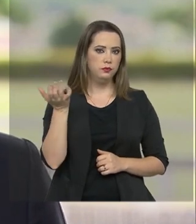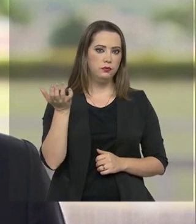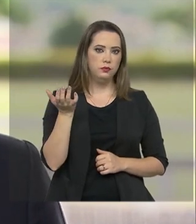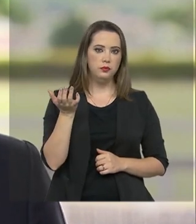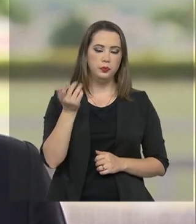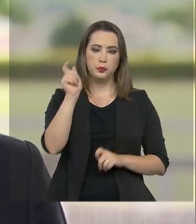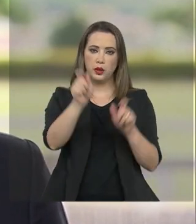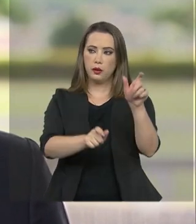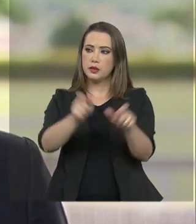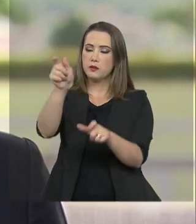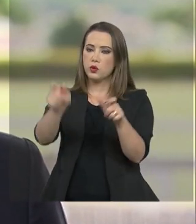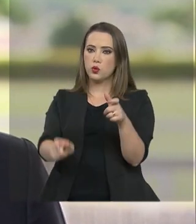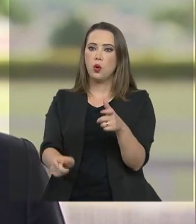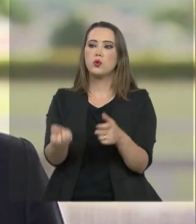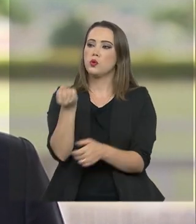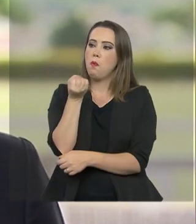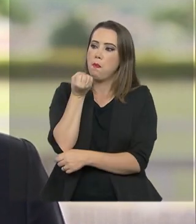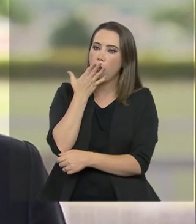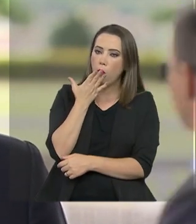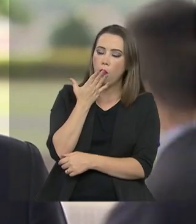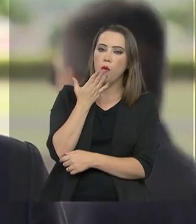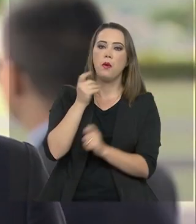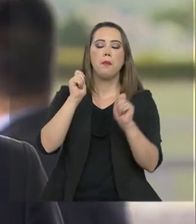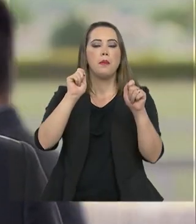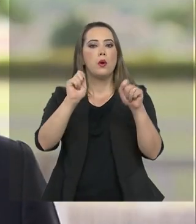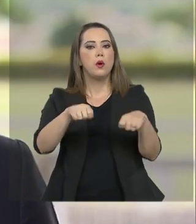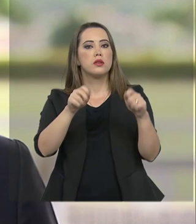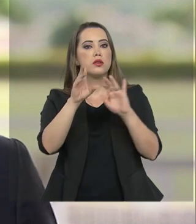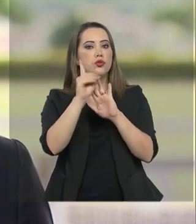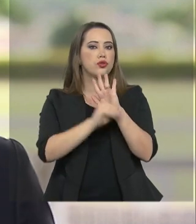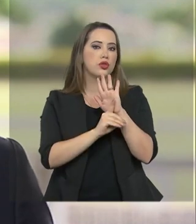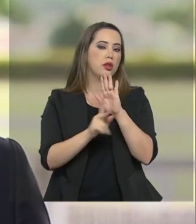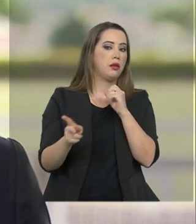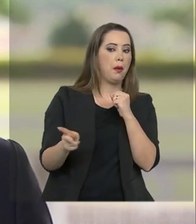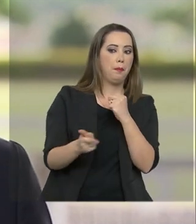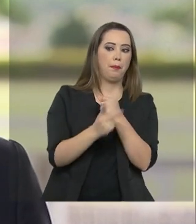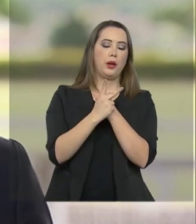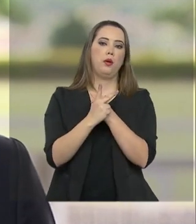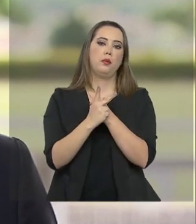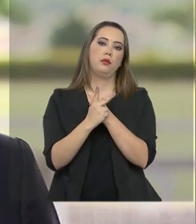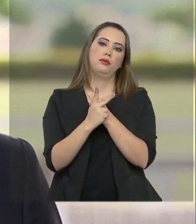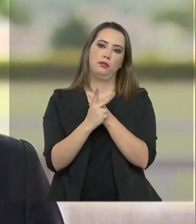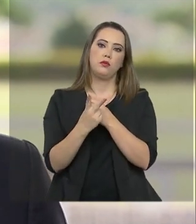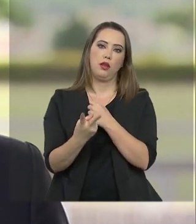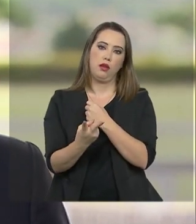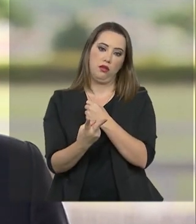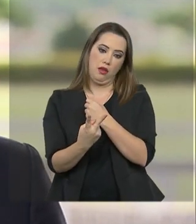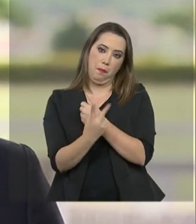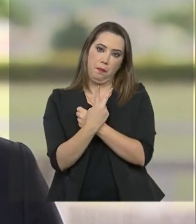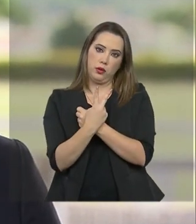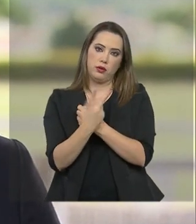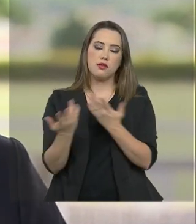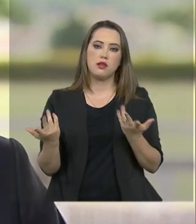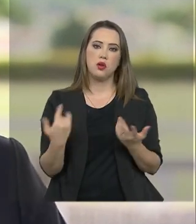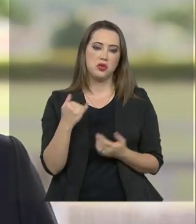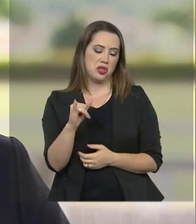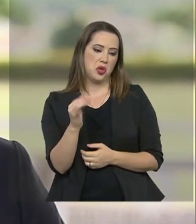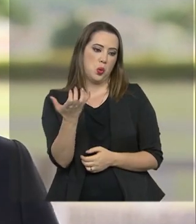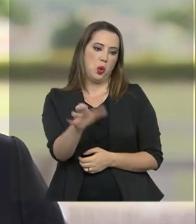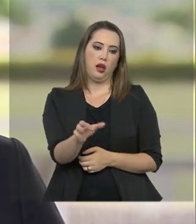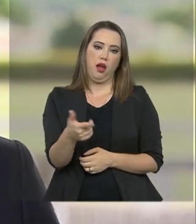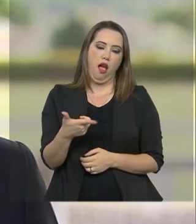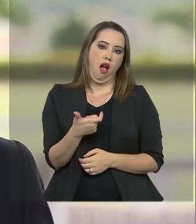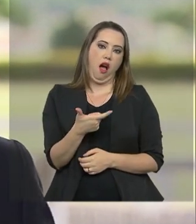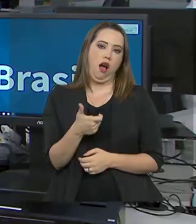cidadão de bem tenha como exercer o seu direito à legítima defesa, é só isso. Quem não quiser ter arma em casa, que não